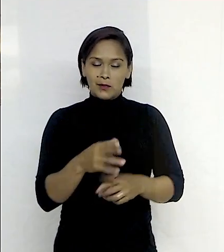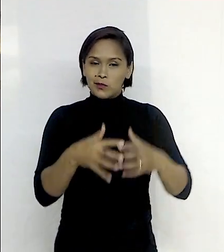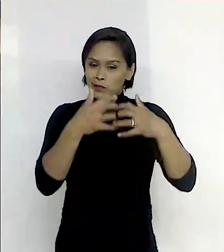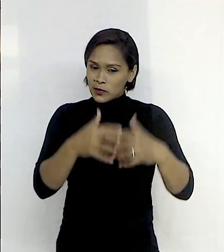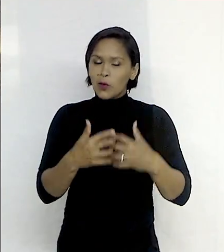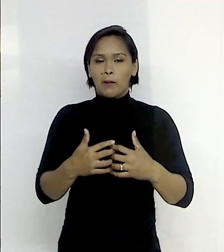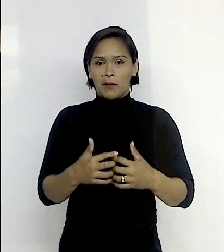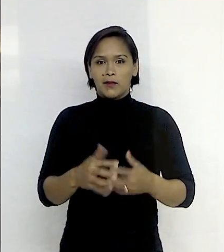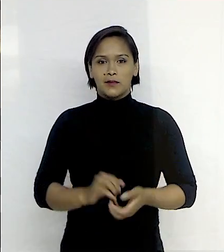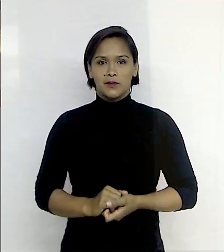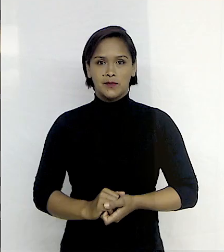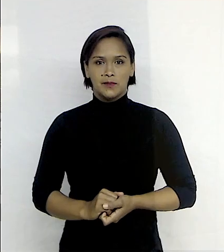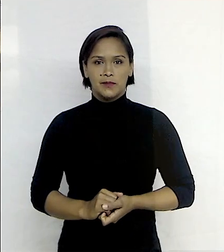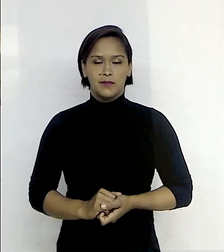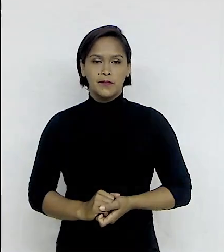e multifacetada.